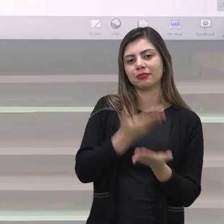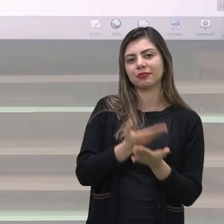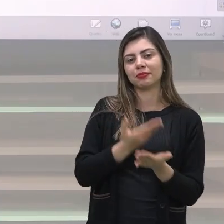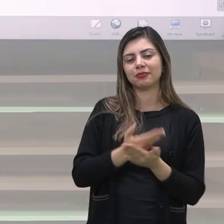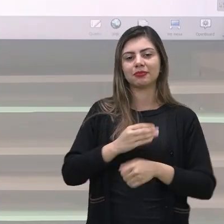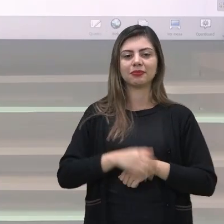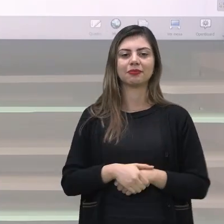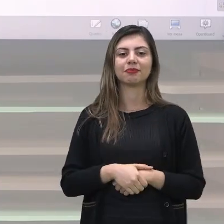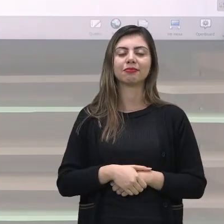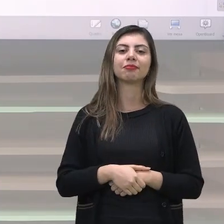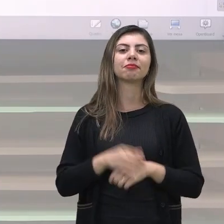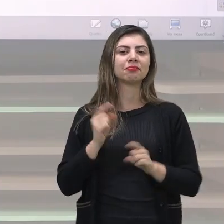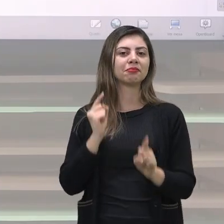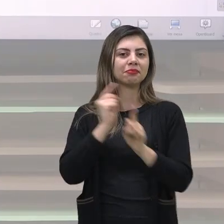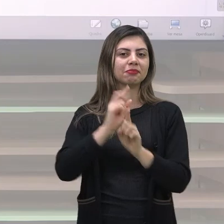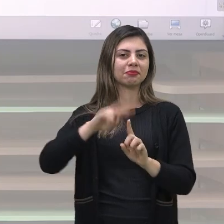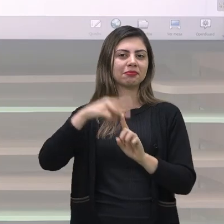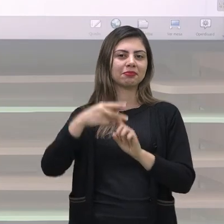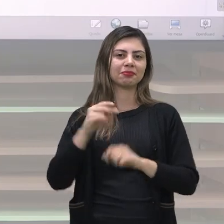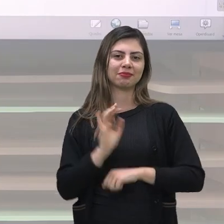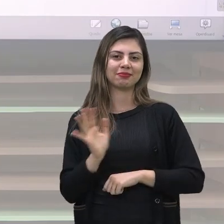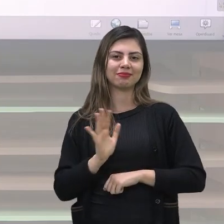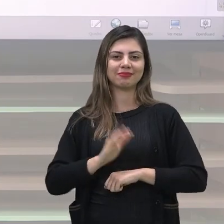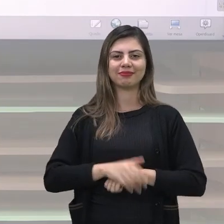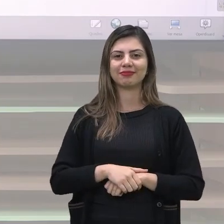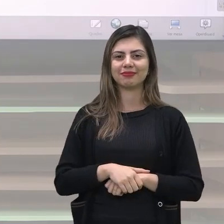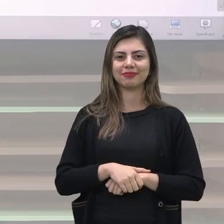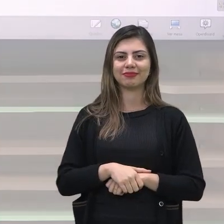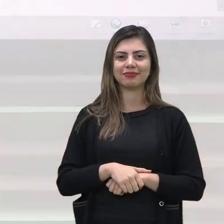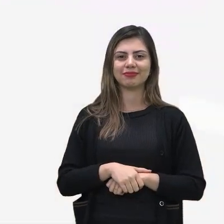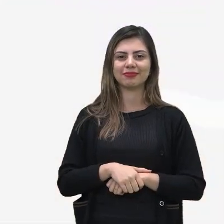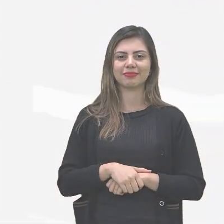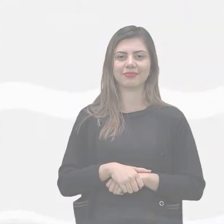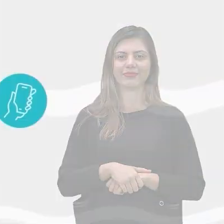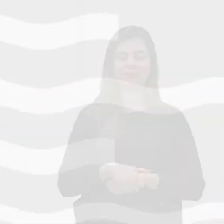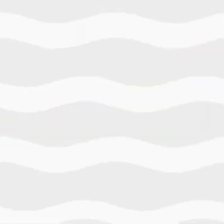aqui a aula e a gente se encontra numa próxima oportunidade até mais